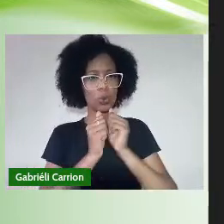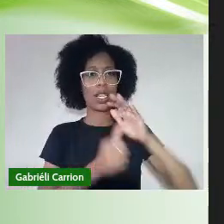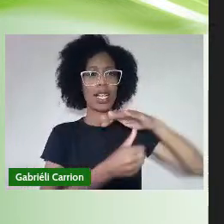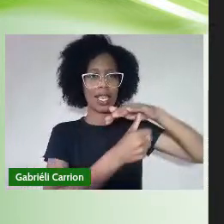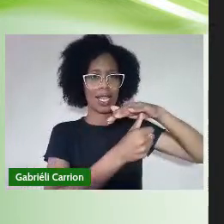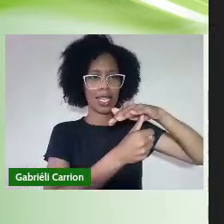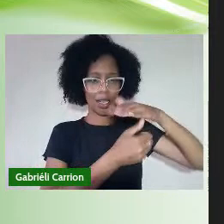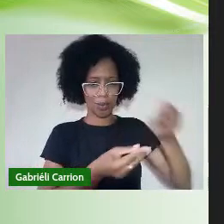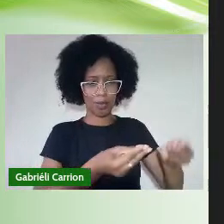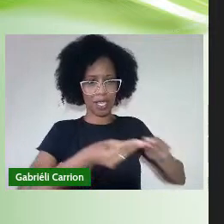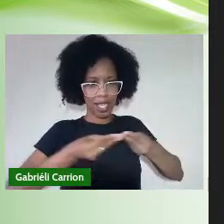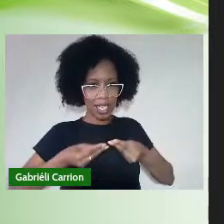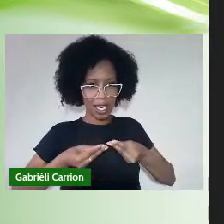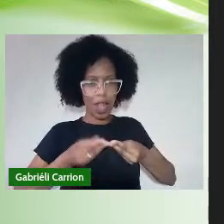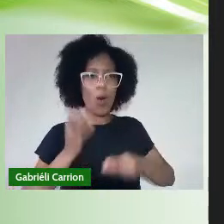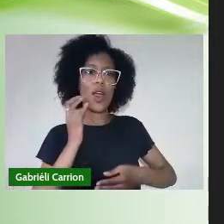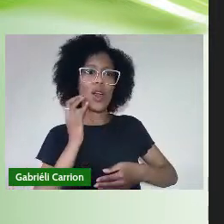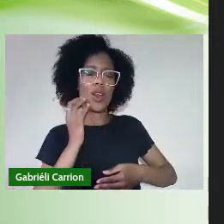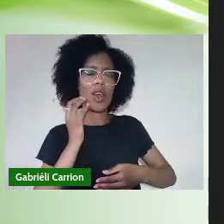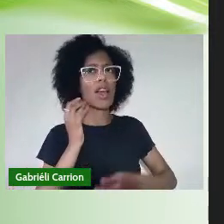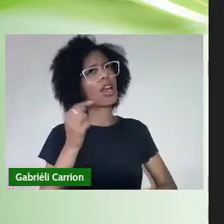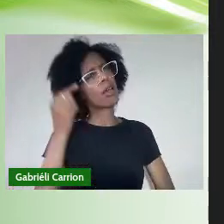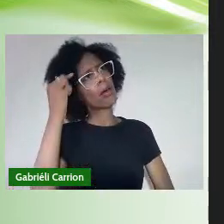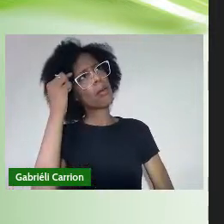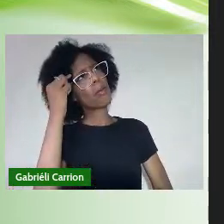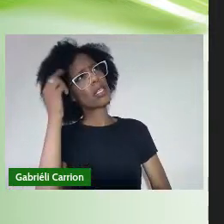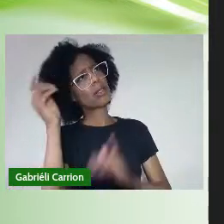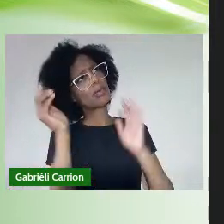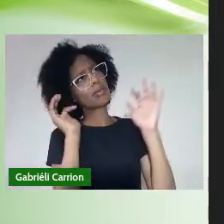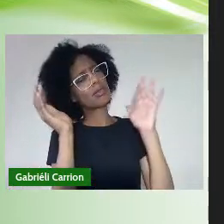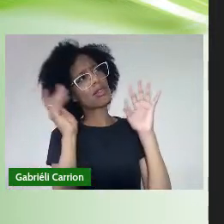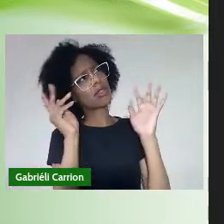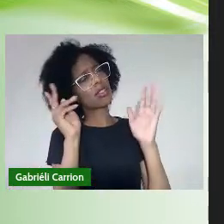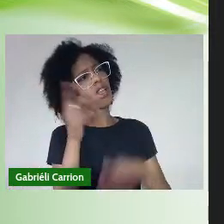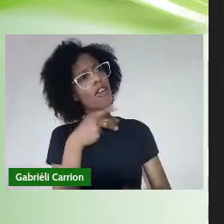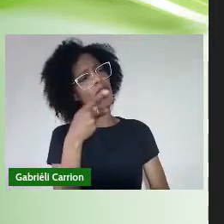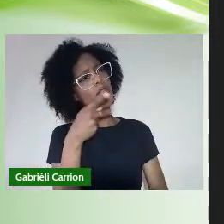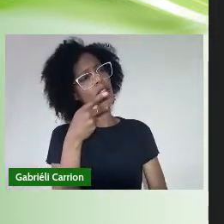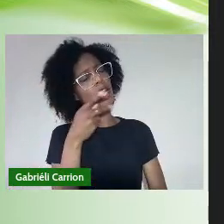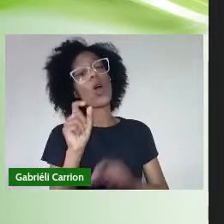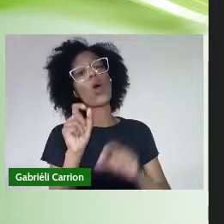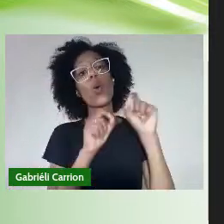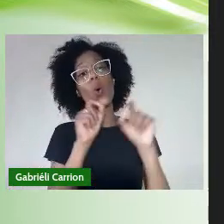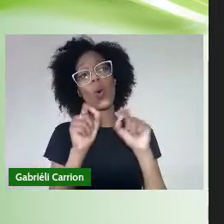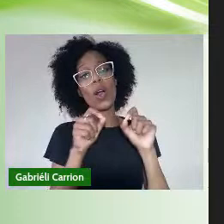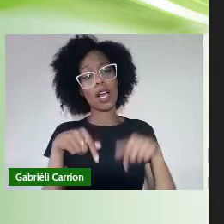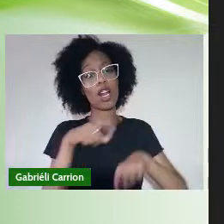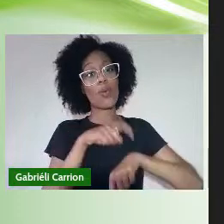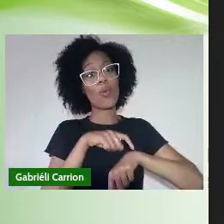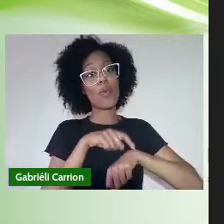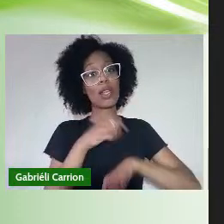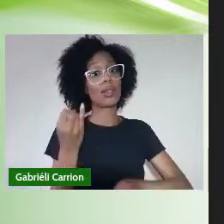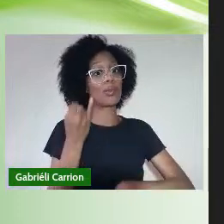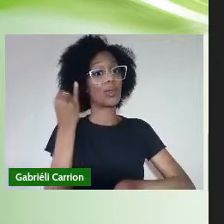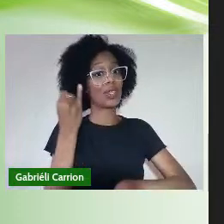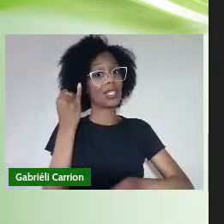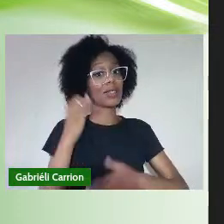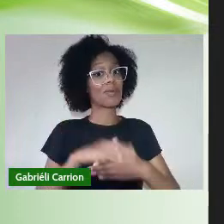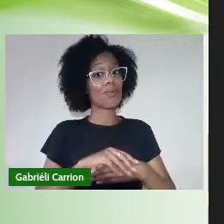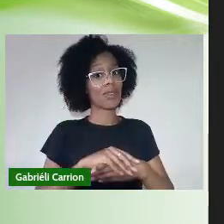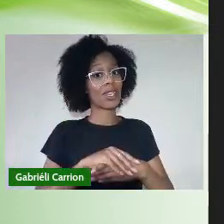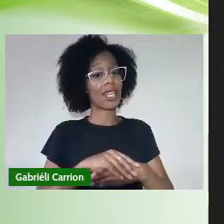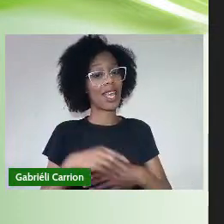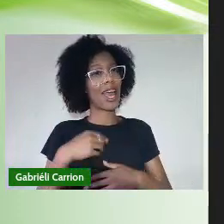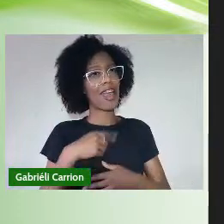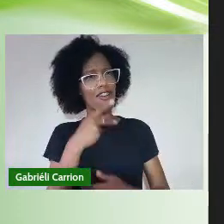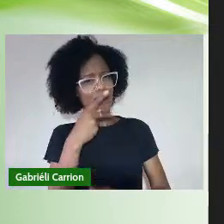coloquei A pensar Sobre o que Eu gostaria De deixar De mensagem Nesse momento Tão importante E construí Minha fala